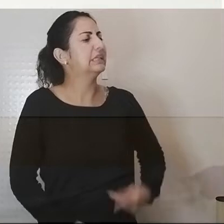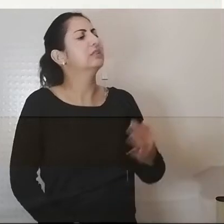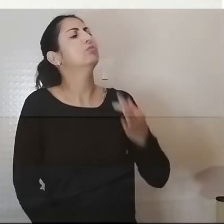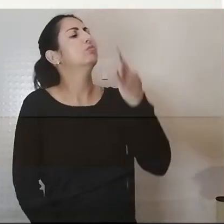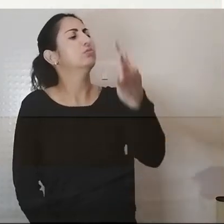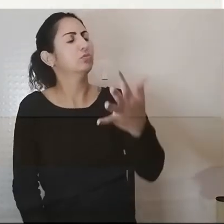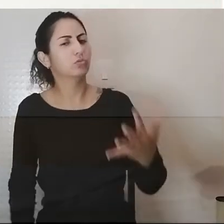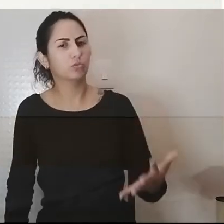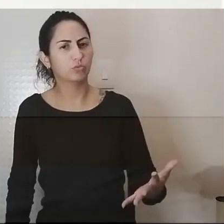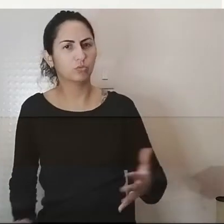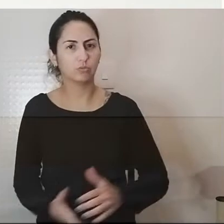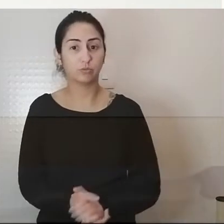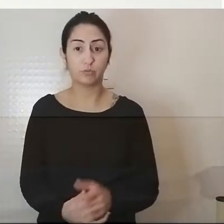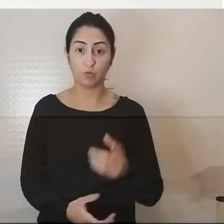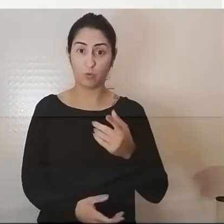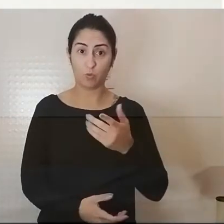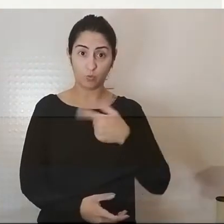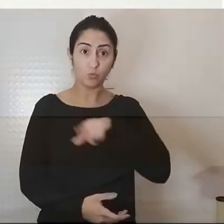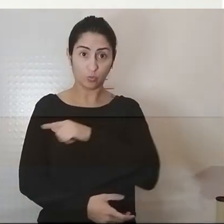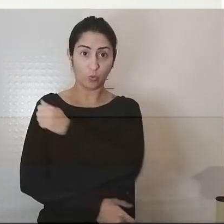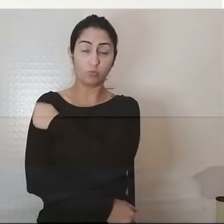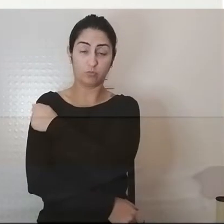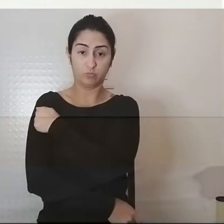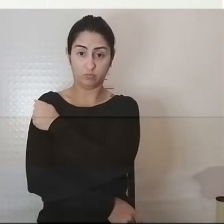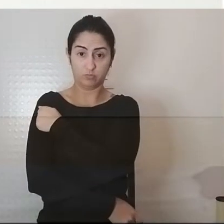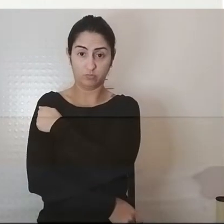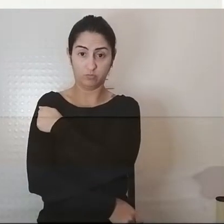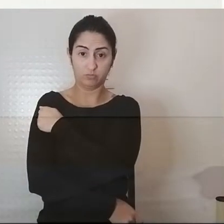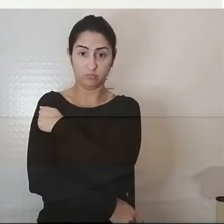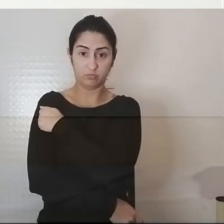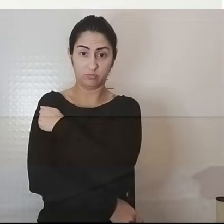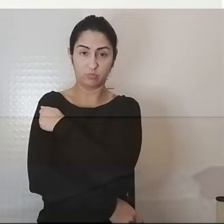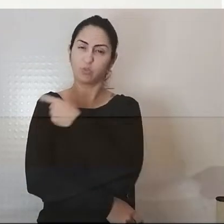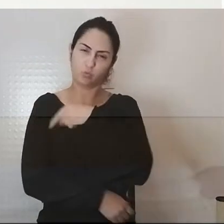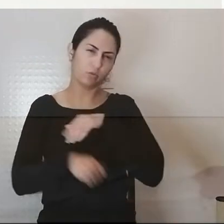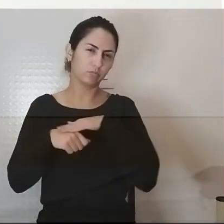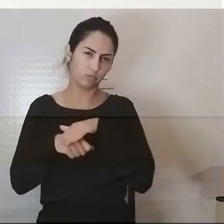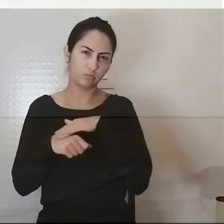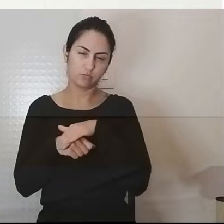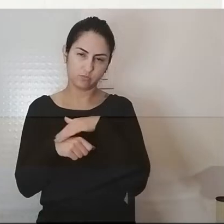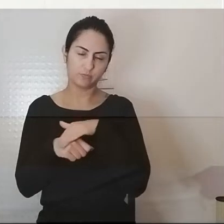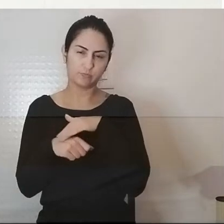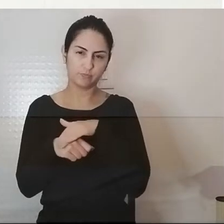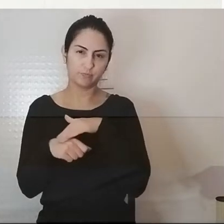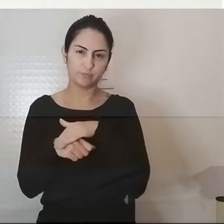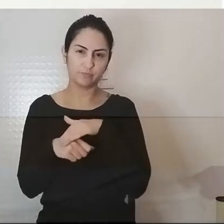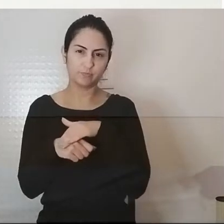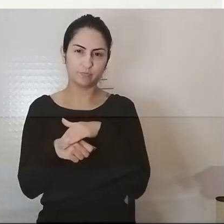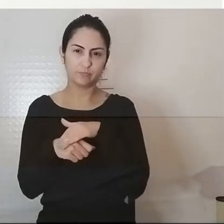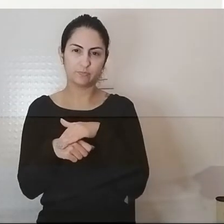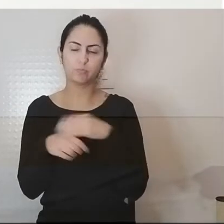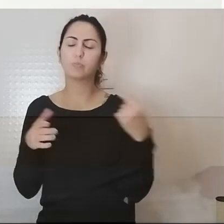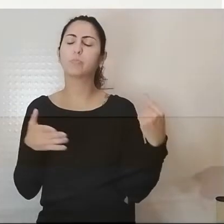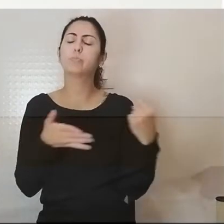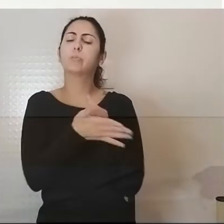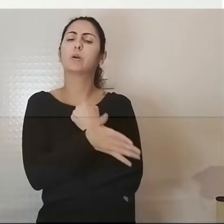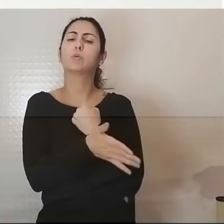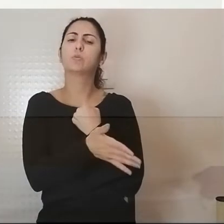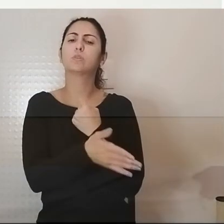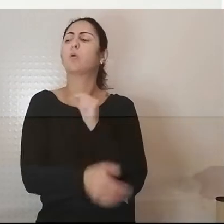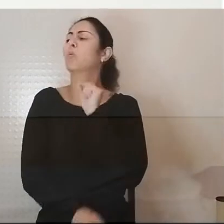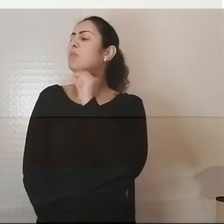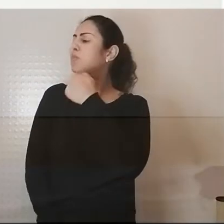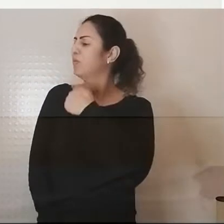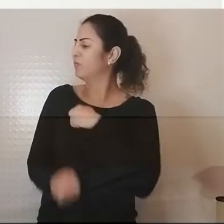Os nossos estudantes com quem conversamos questionaram o que vou